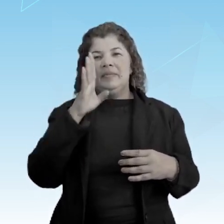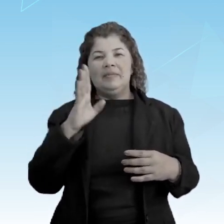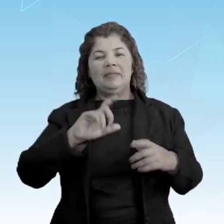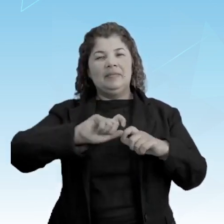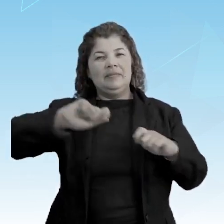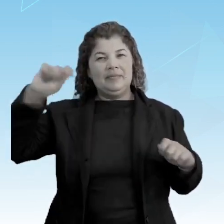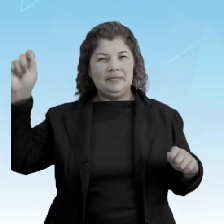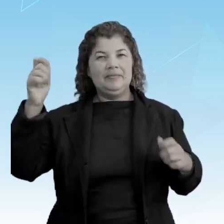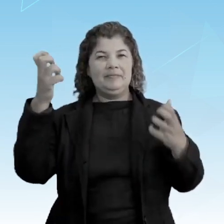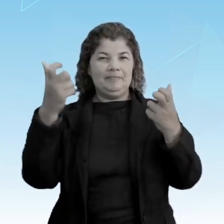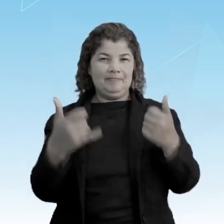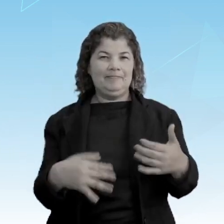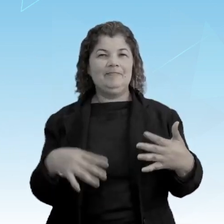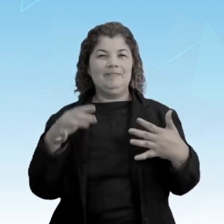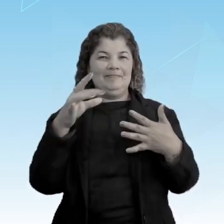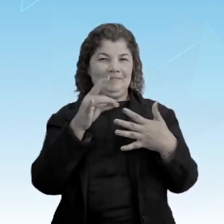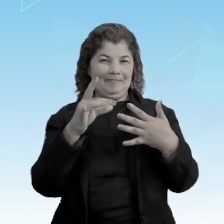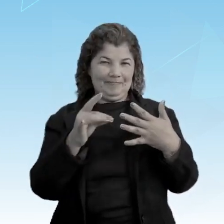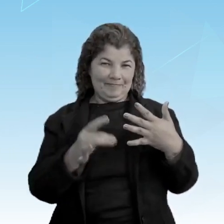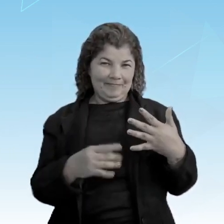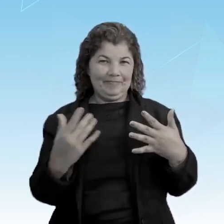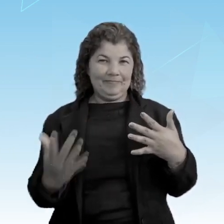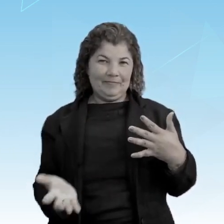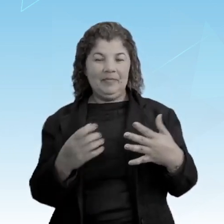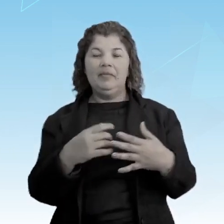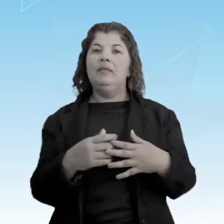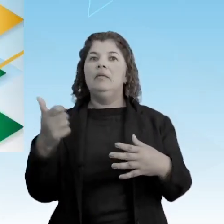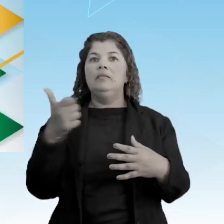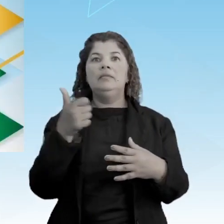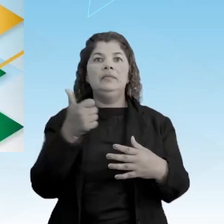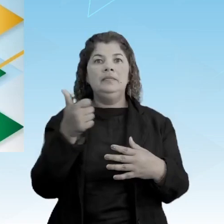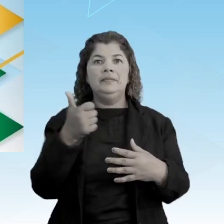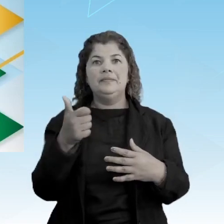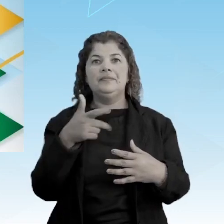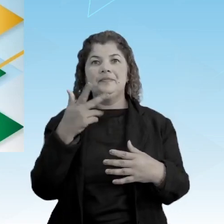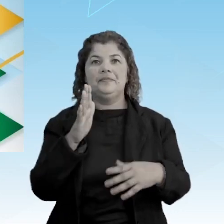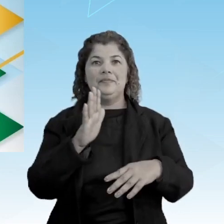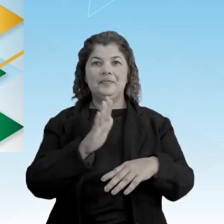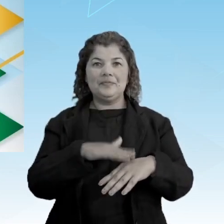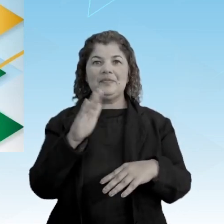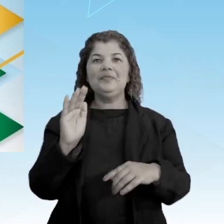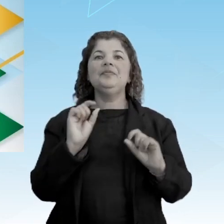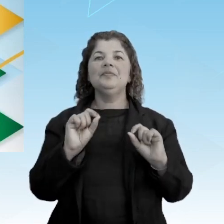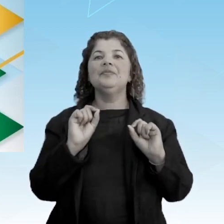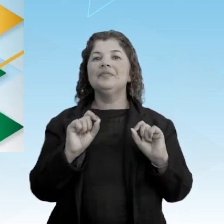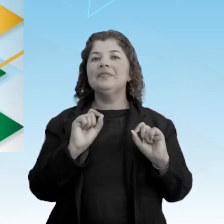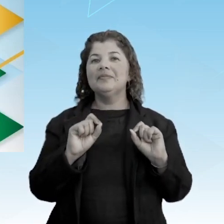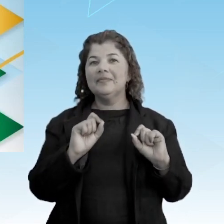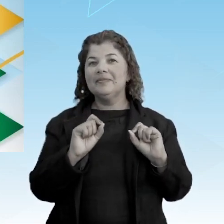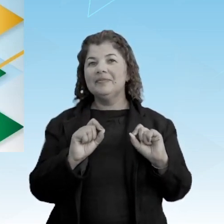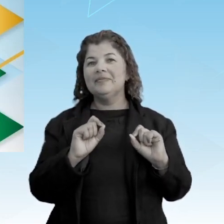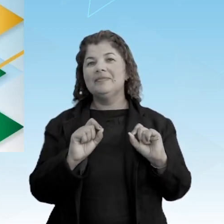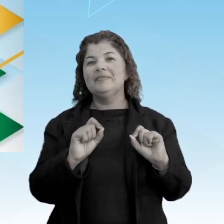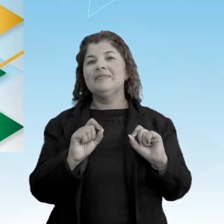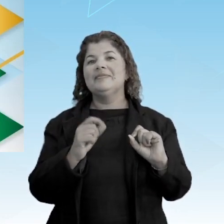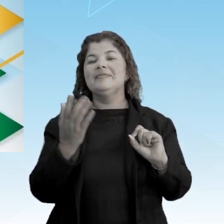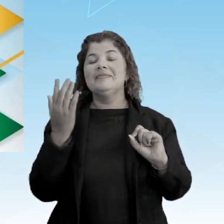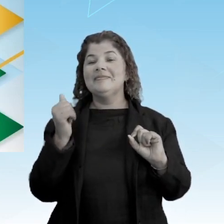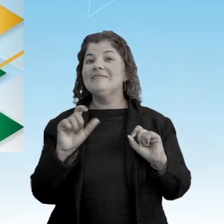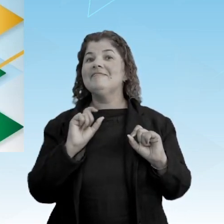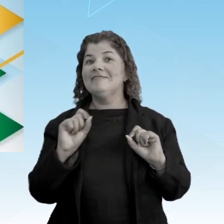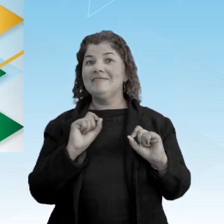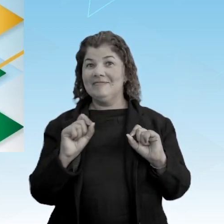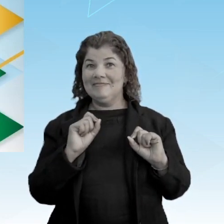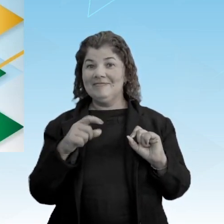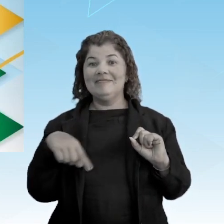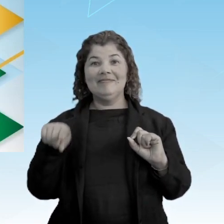especificidades. Então a chegada, mas primeiro a gente vai falar sabe de que pessoal, sabe de que, sabe de que, isso